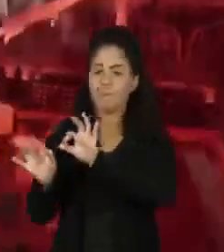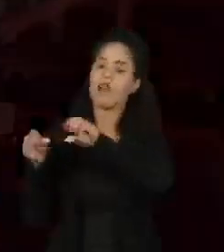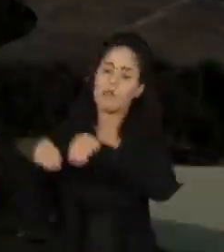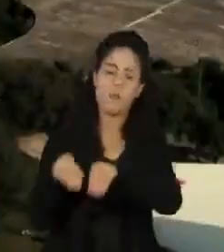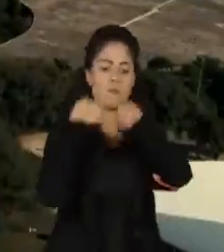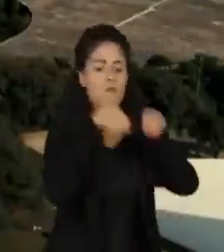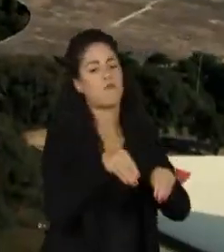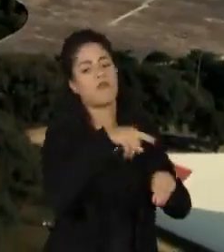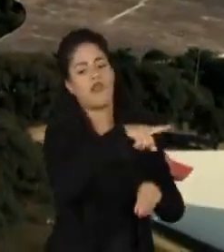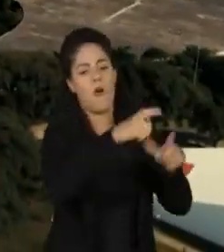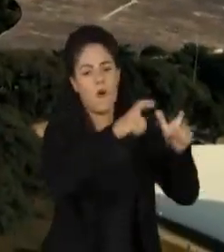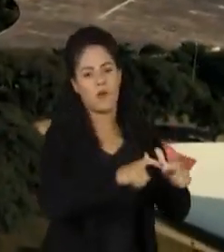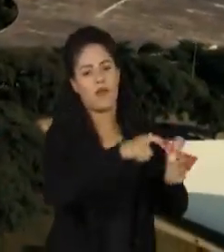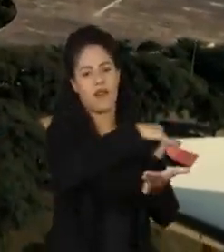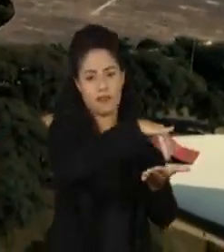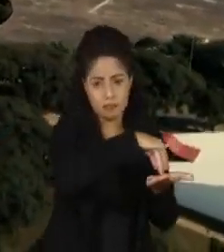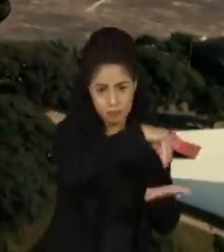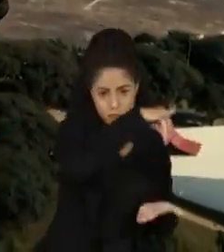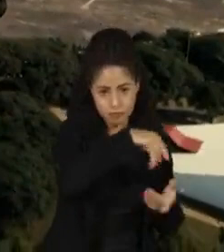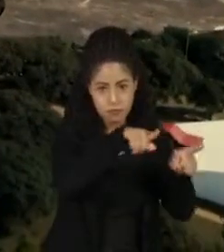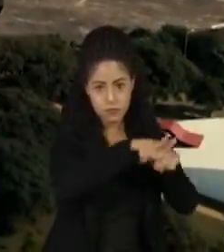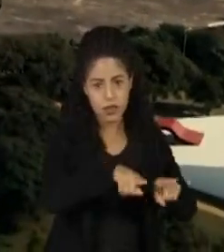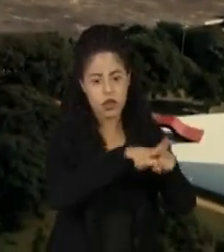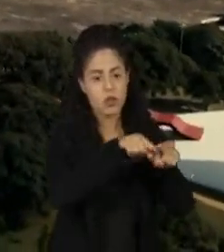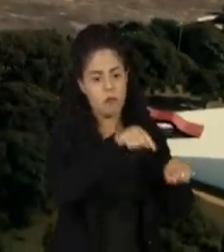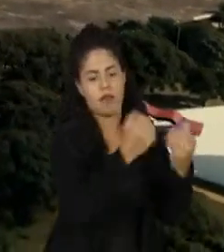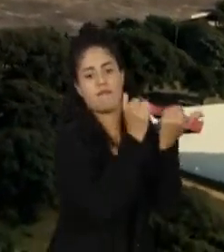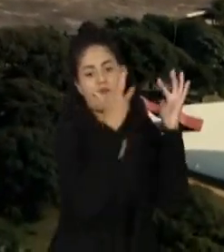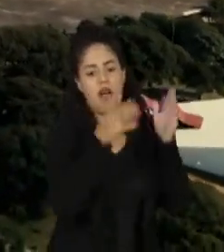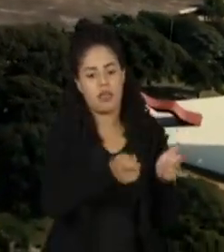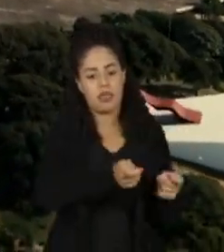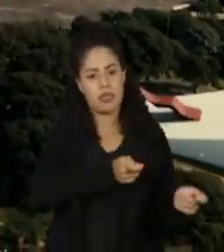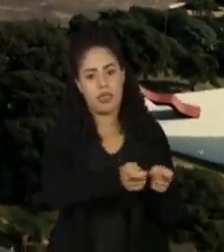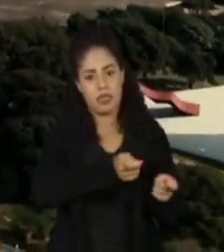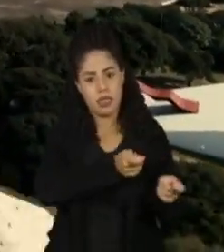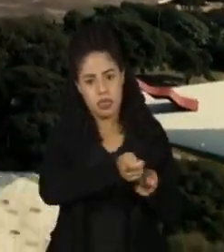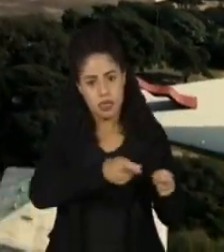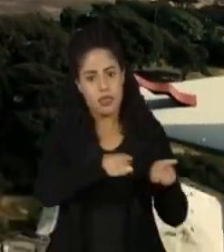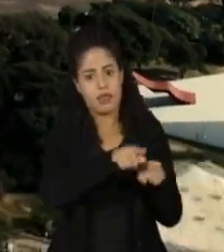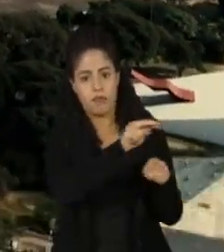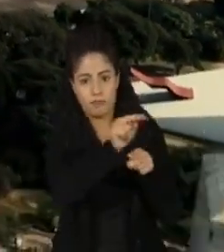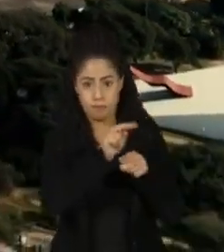evento para o Parque do Ibirapuera, que também é administrado pela Reserva Paulista.